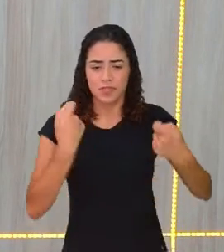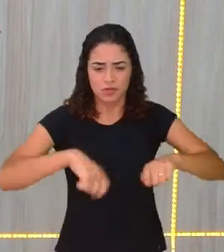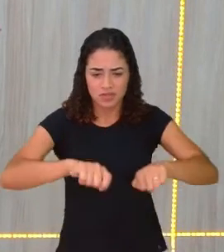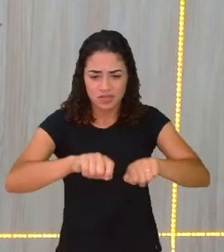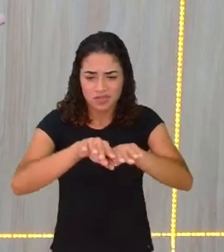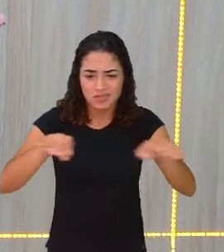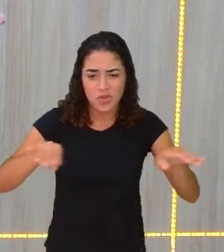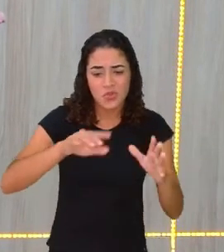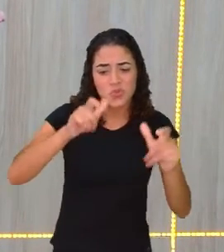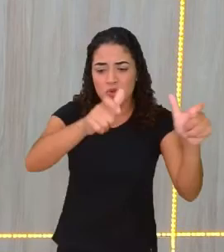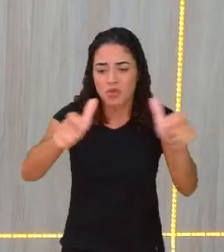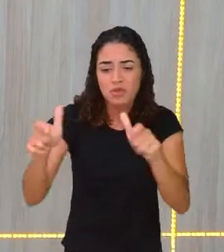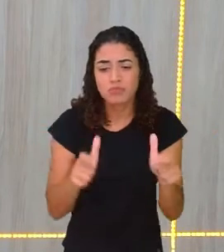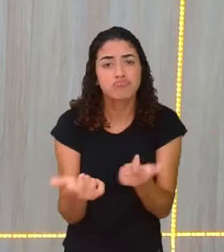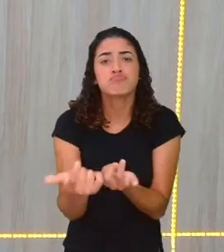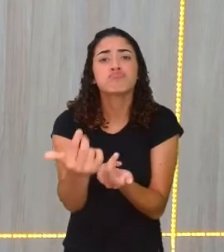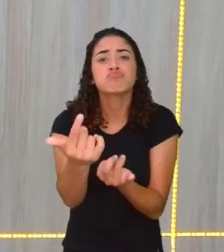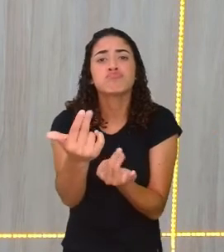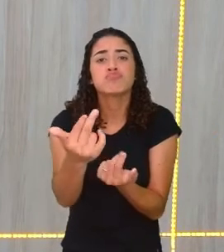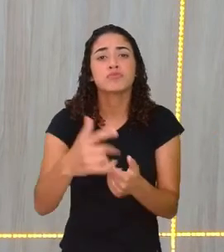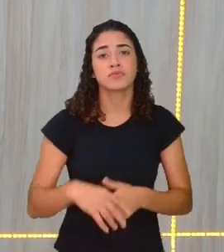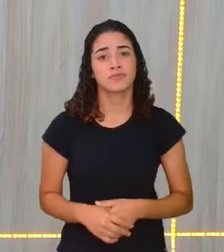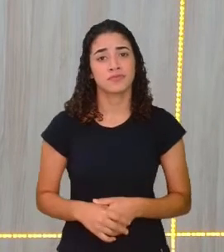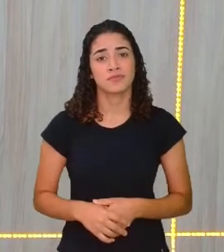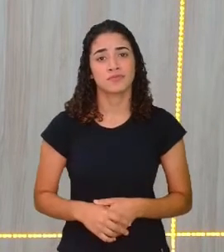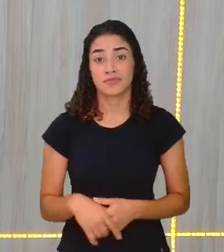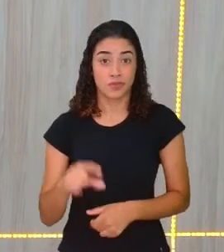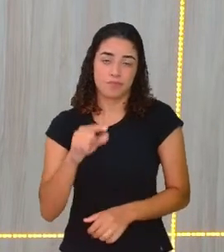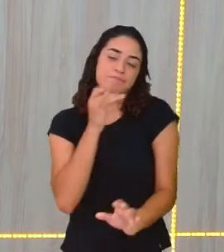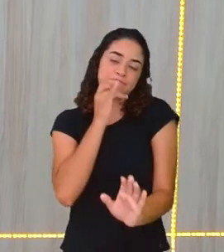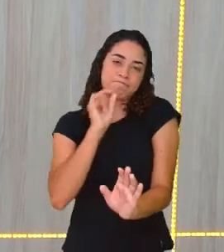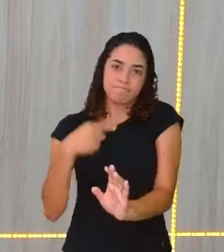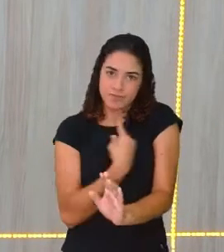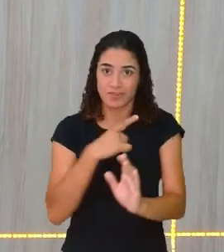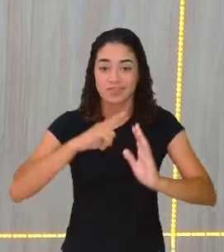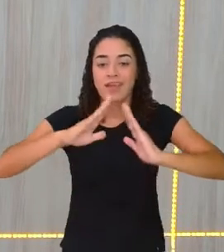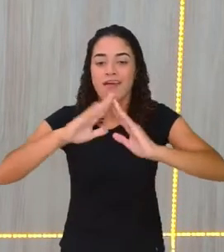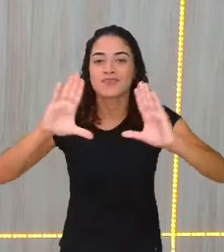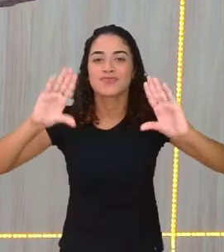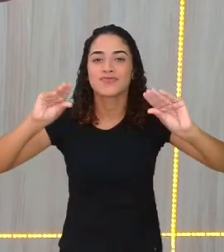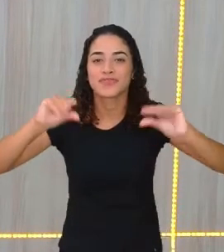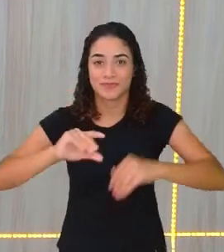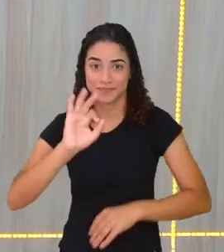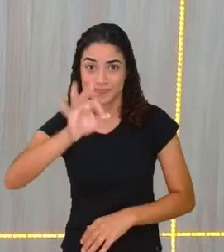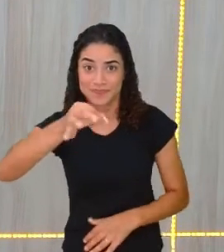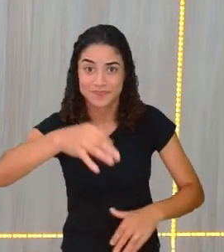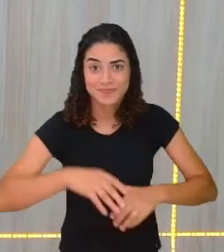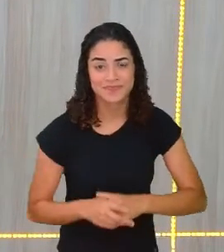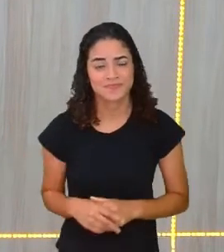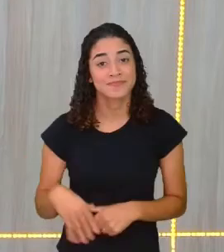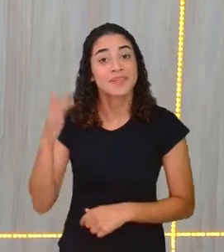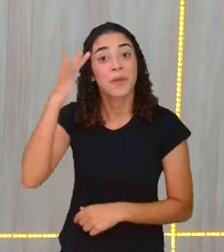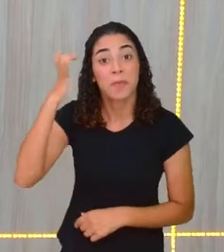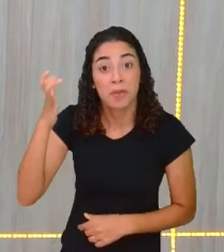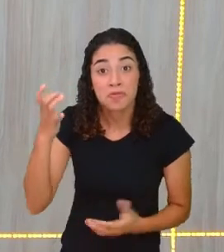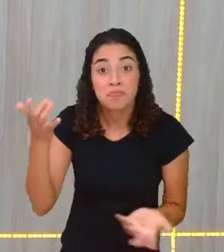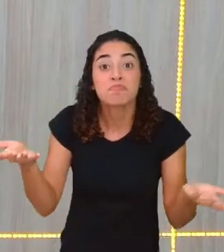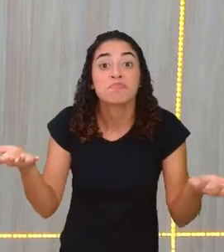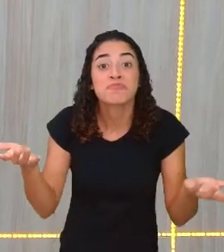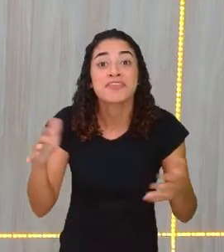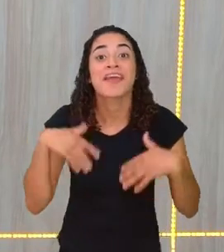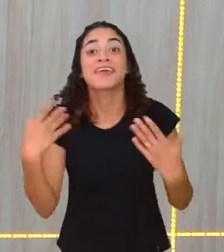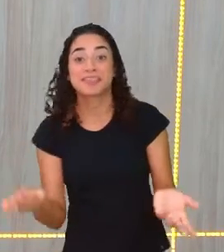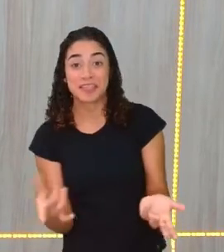igual para todos. Hoje nós temos uma casa confortável, não é? A maioria de nós. Amanhã podemos não